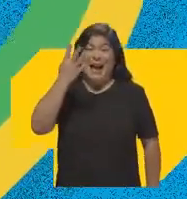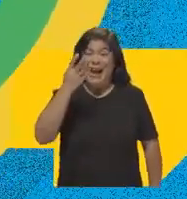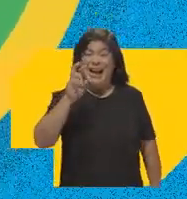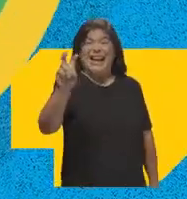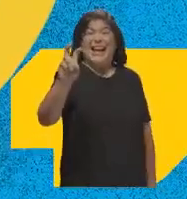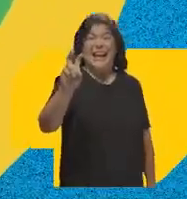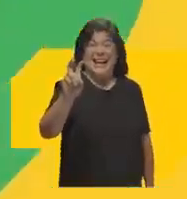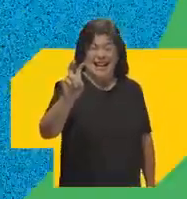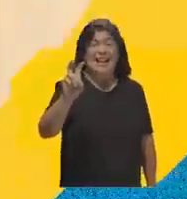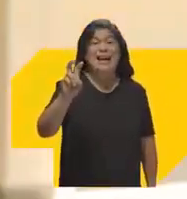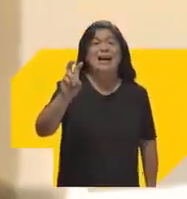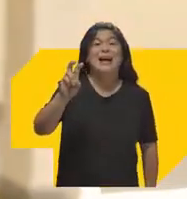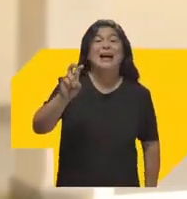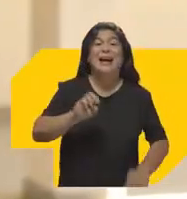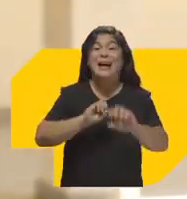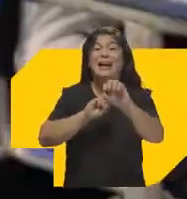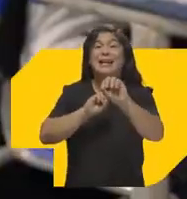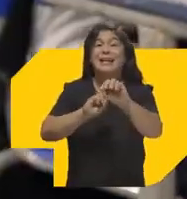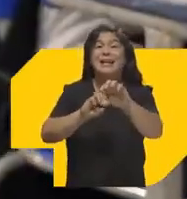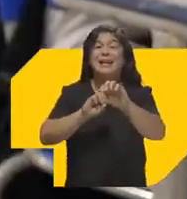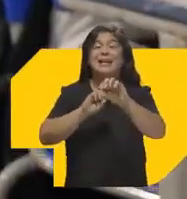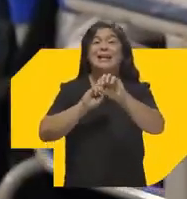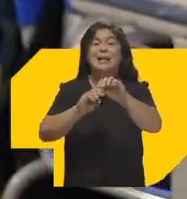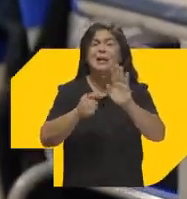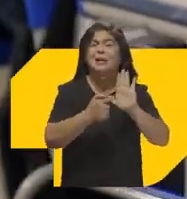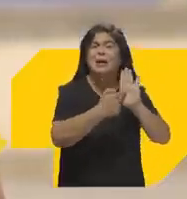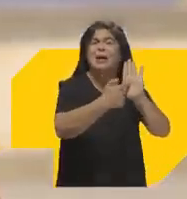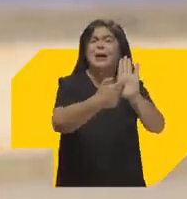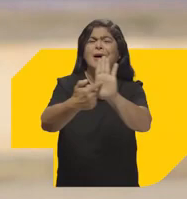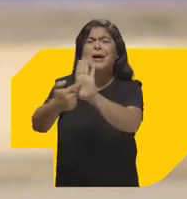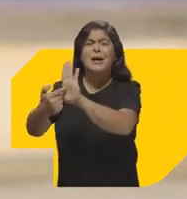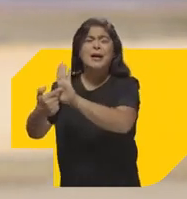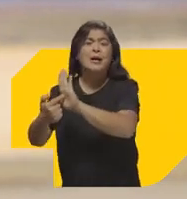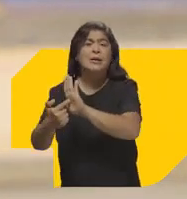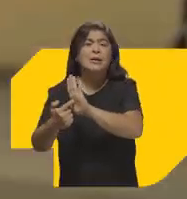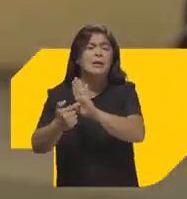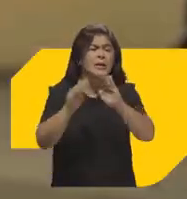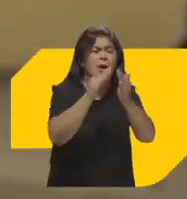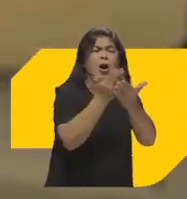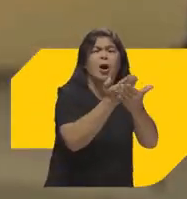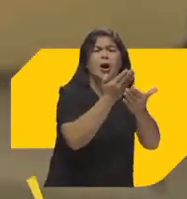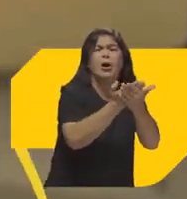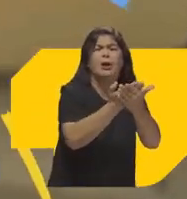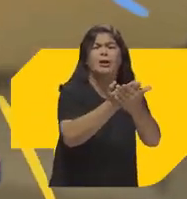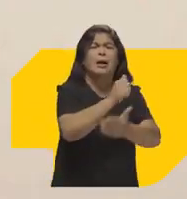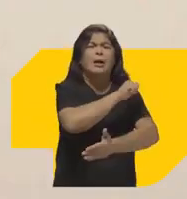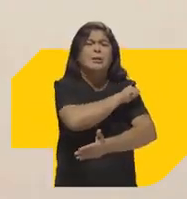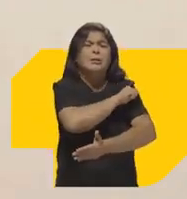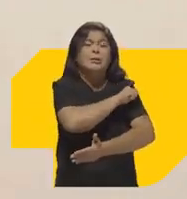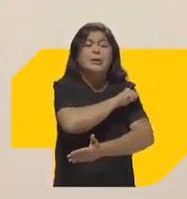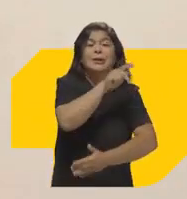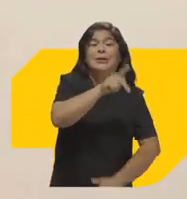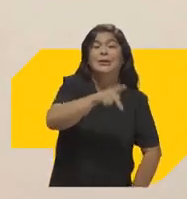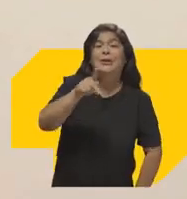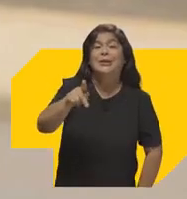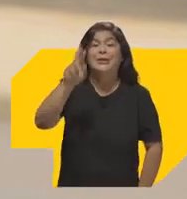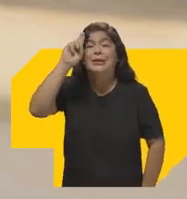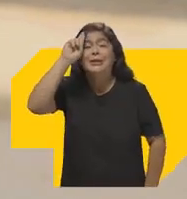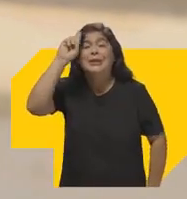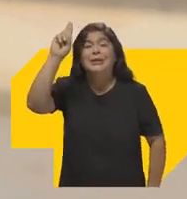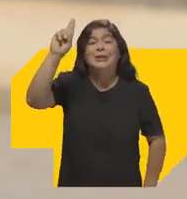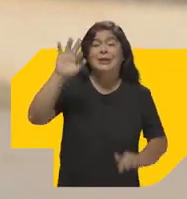Pedro 45 É a cara da educação A semente da escola é a gente Alunos, professores, direção